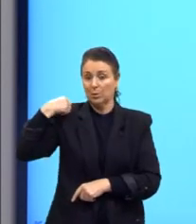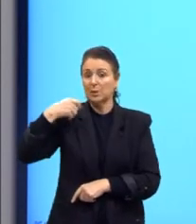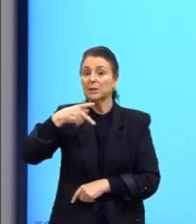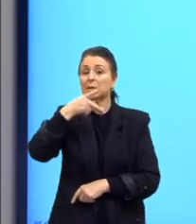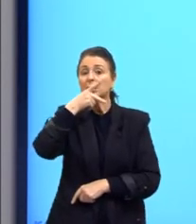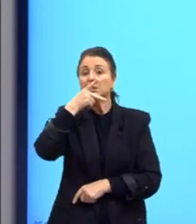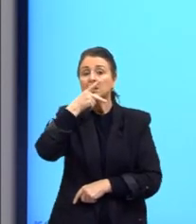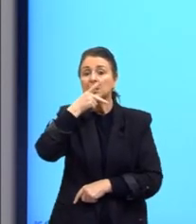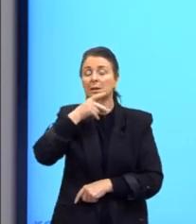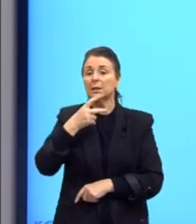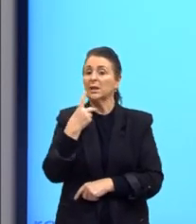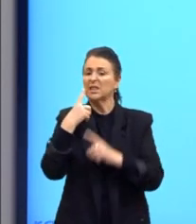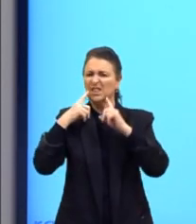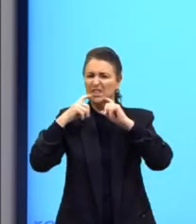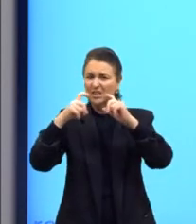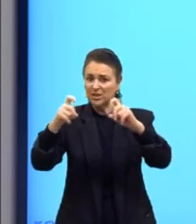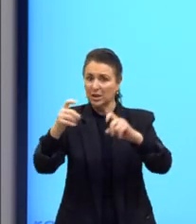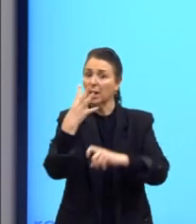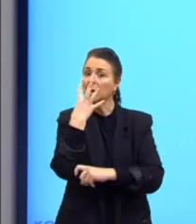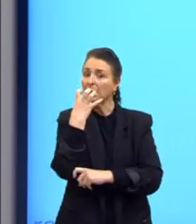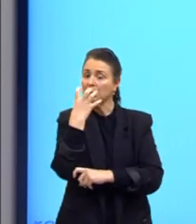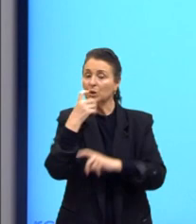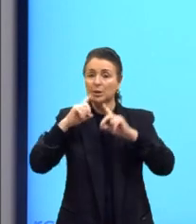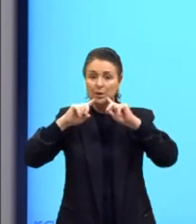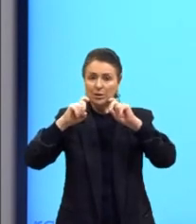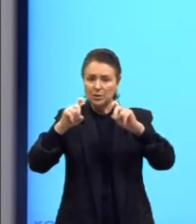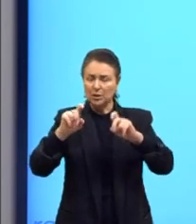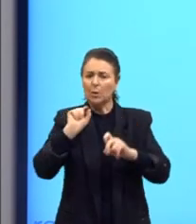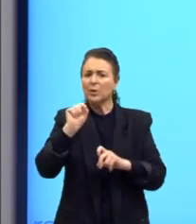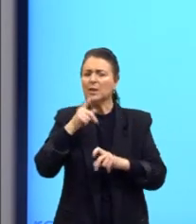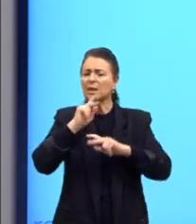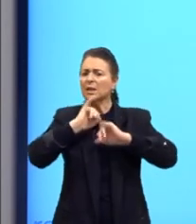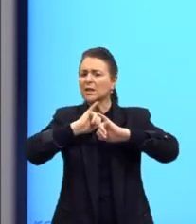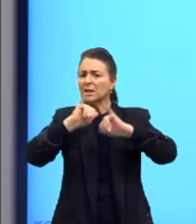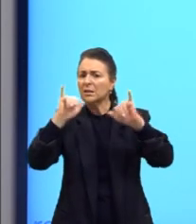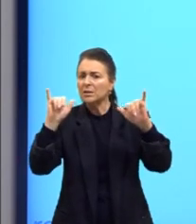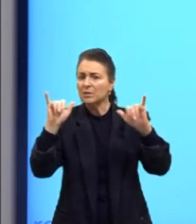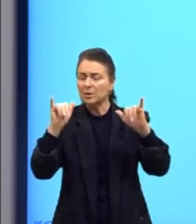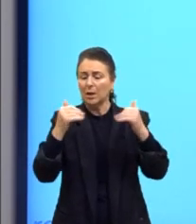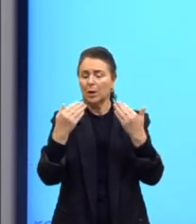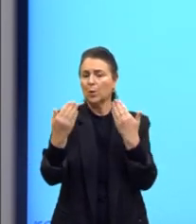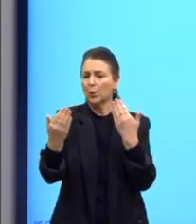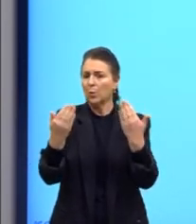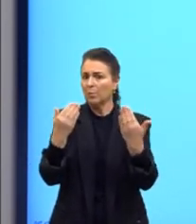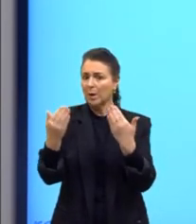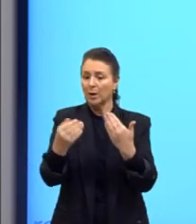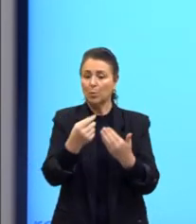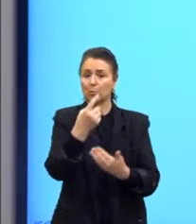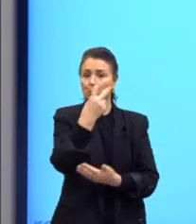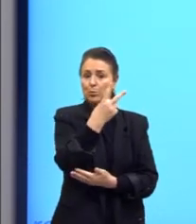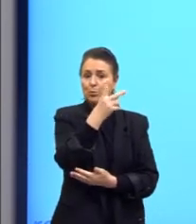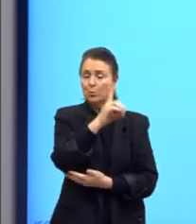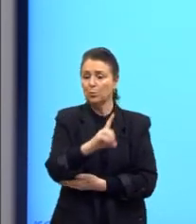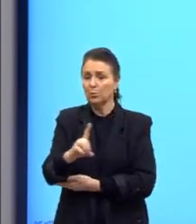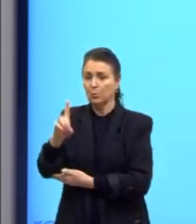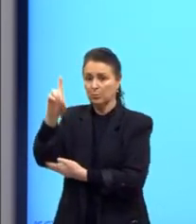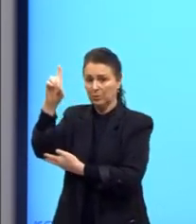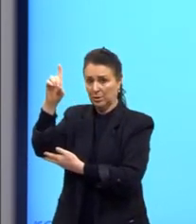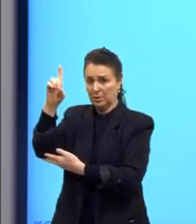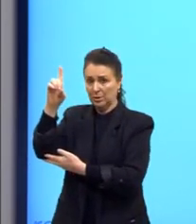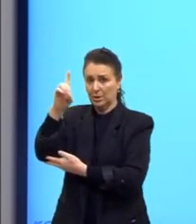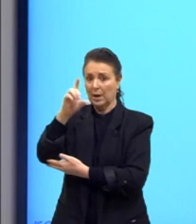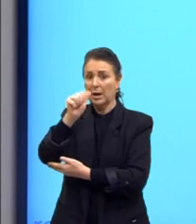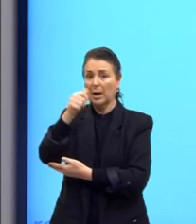a isso, Nietzsche. O que o Nietzsche coloca? O Nietzsche coloca que ele faz a comparação entre os dois deuses, o Apolíneo e o